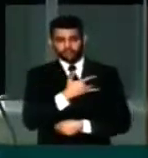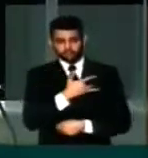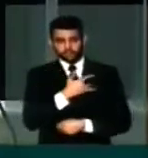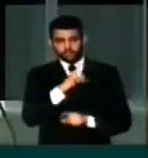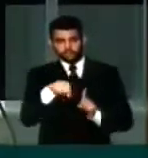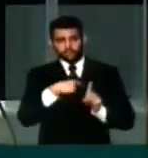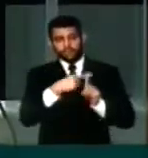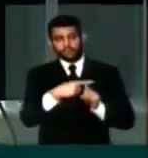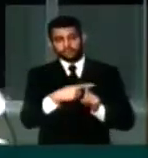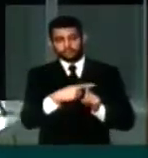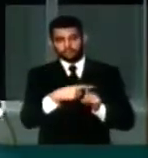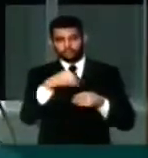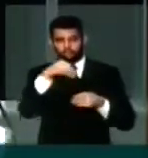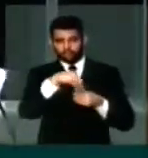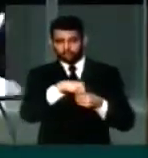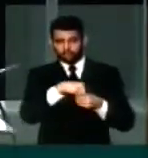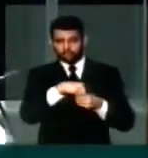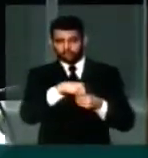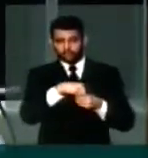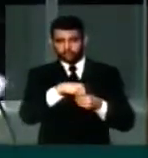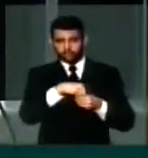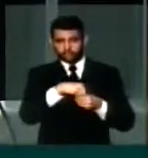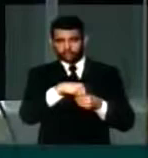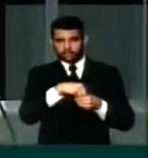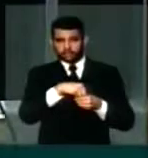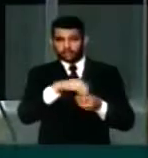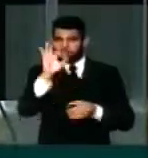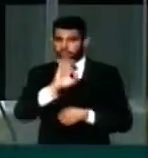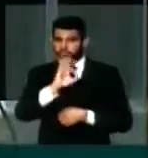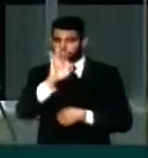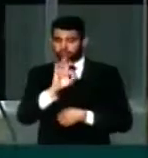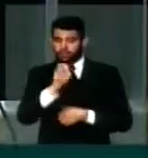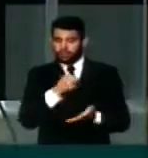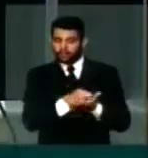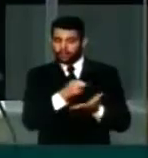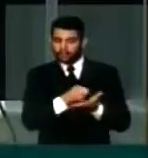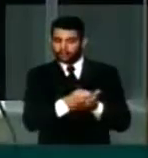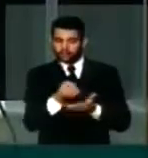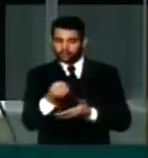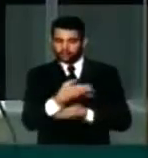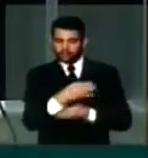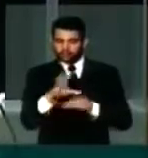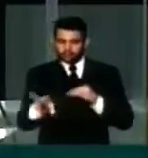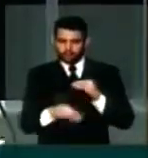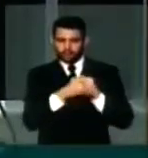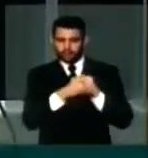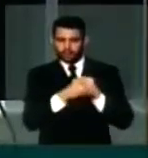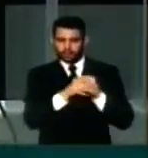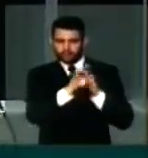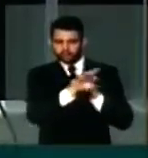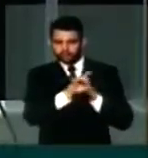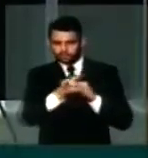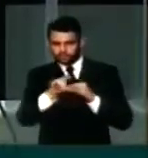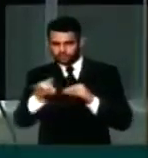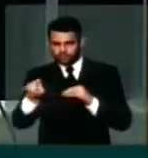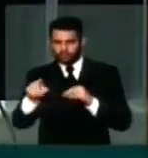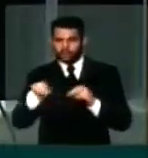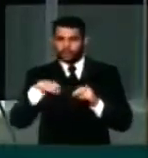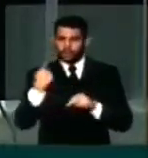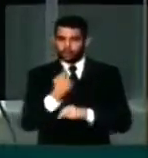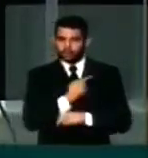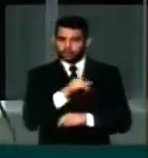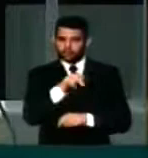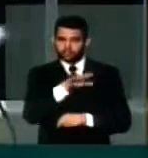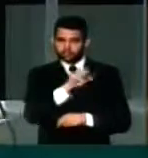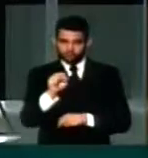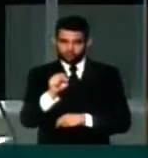dentro daquele percentual obrigatório das nossas emendas individuais, que, para nós